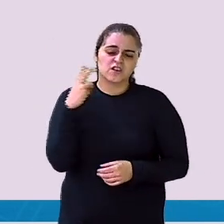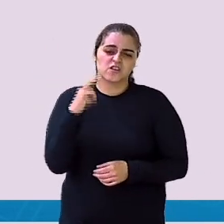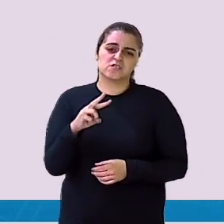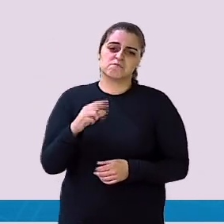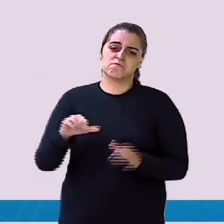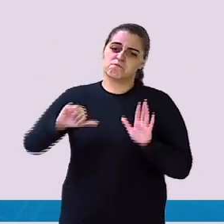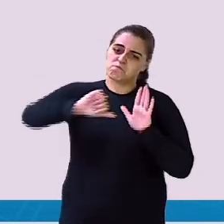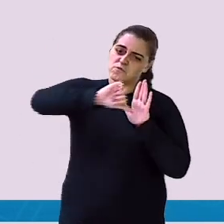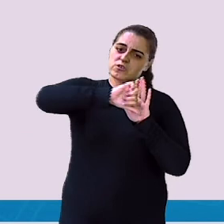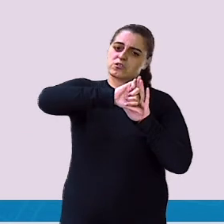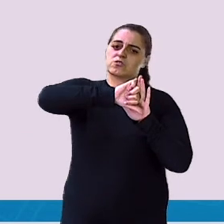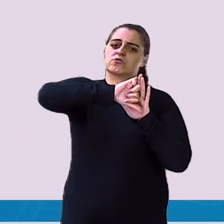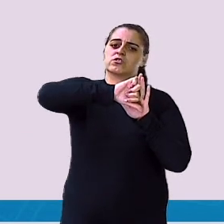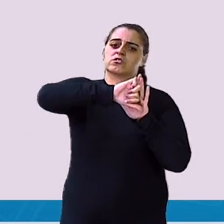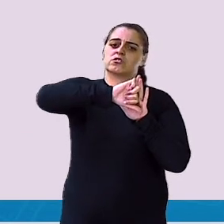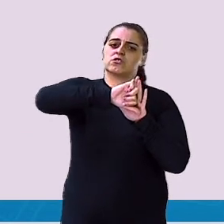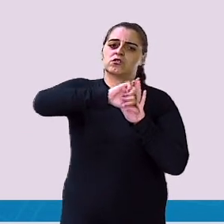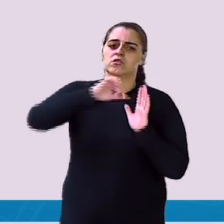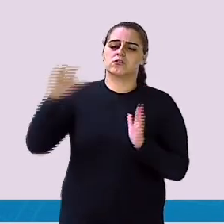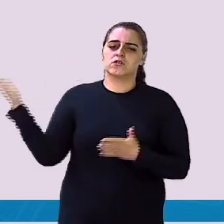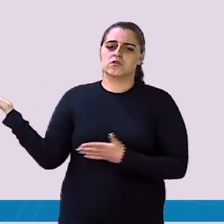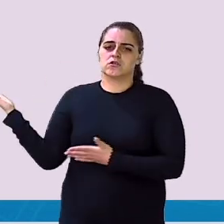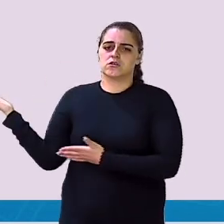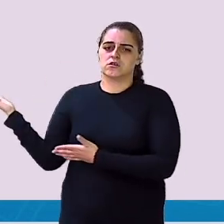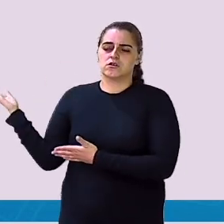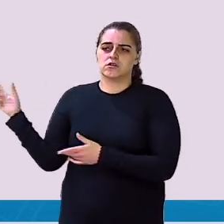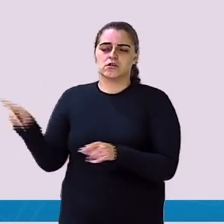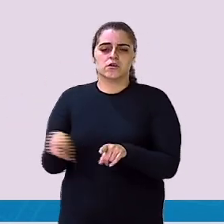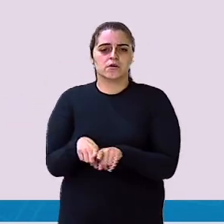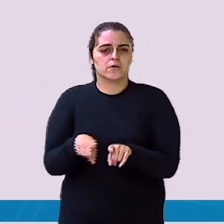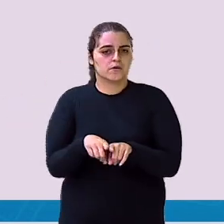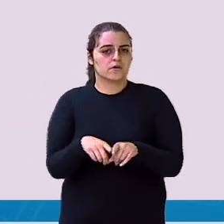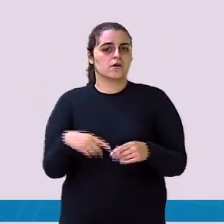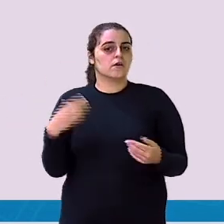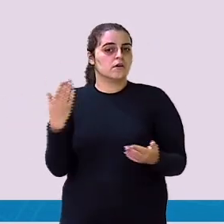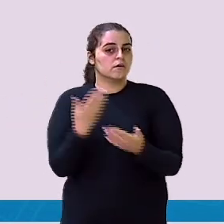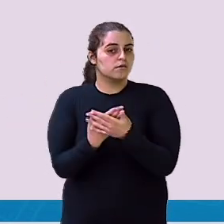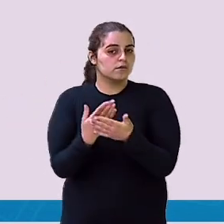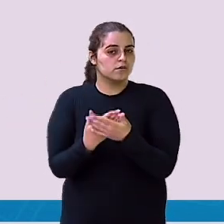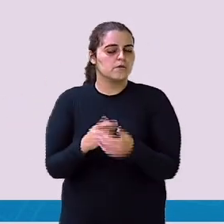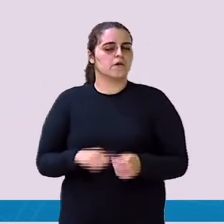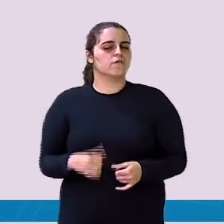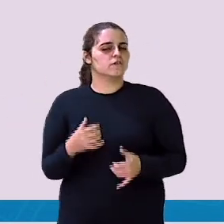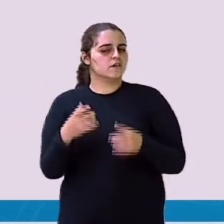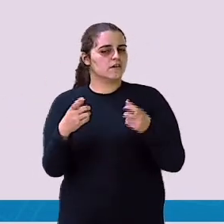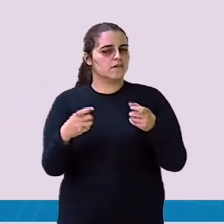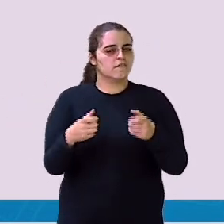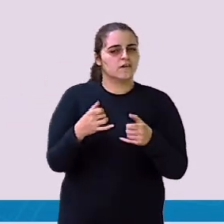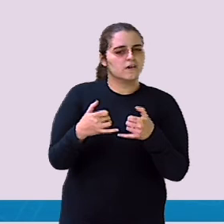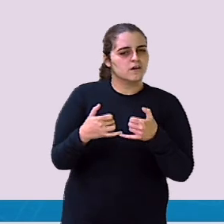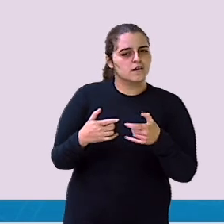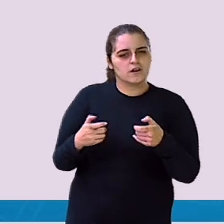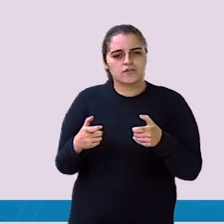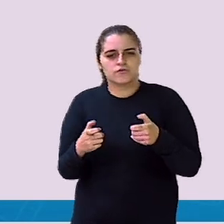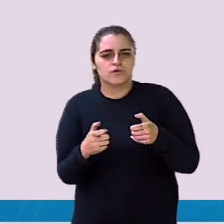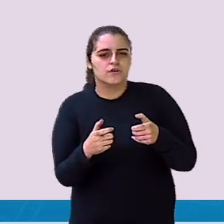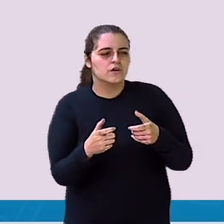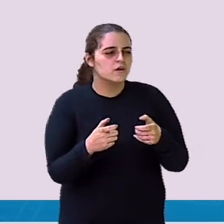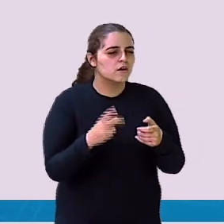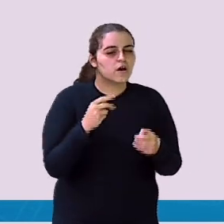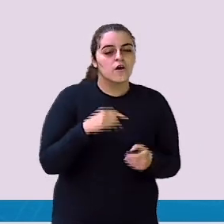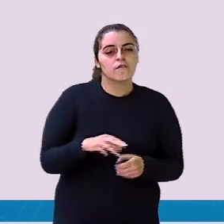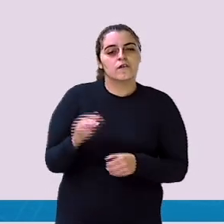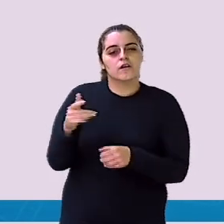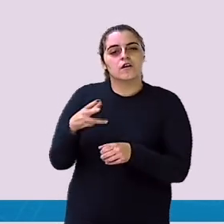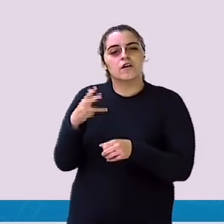impactos negativos E isso cabe também Estudantes Pra você Que fica jogando Vendo vídeo Com o